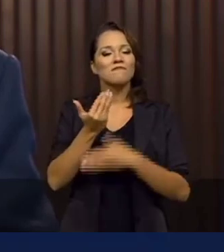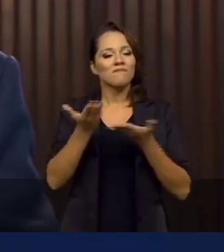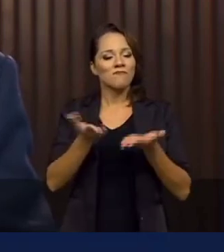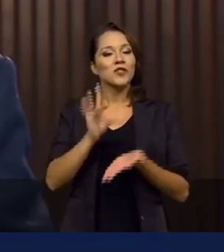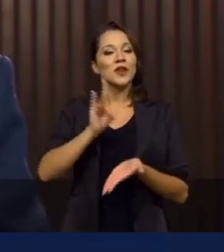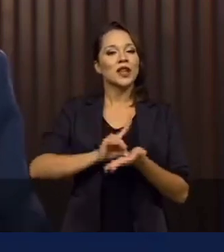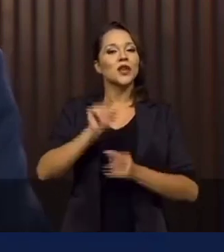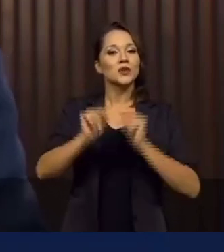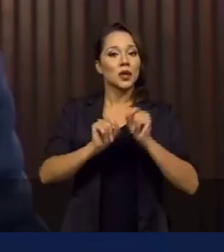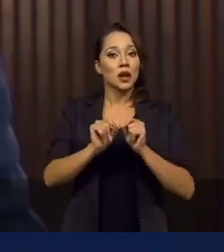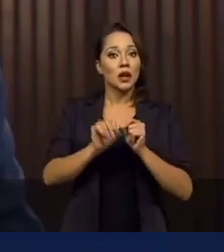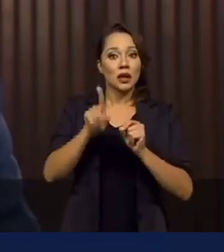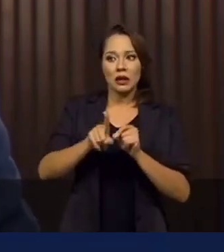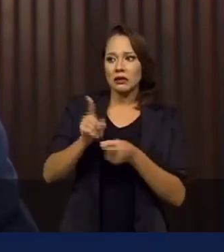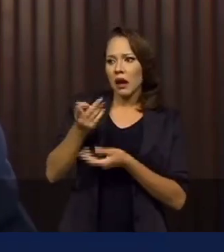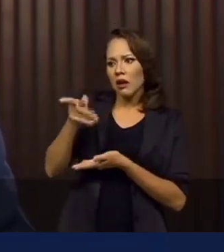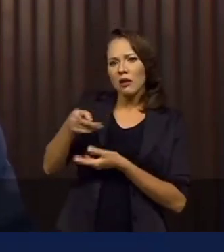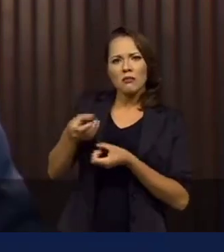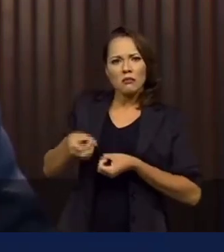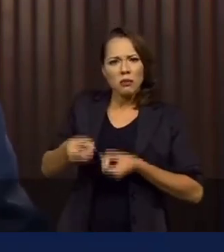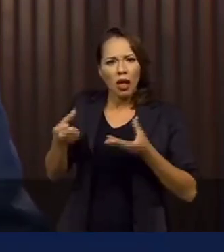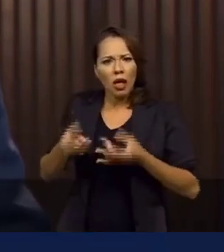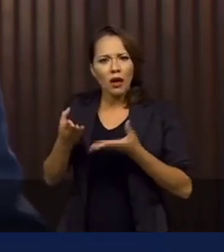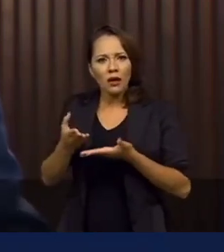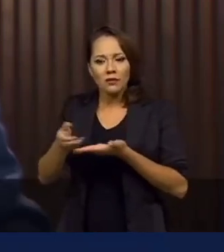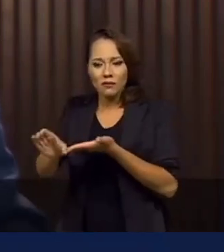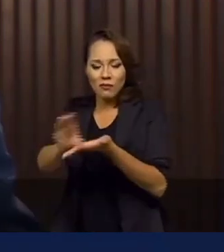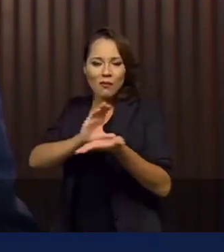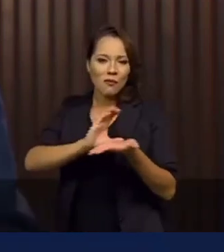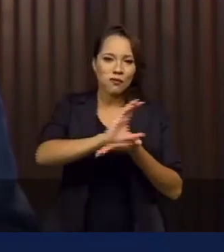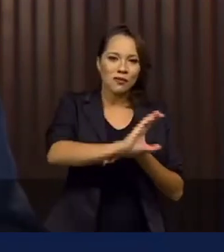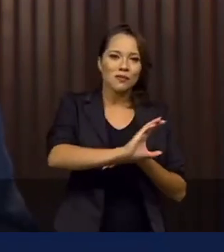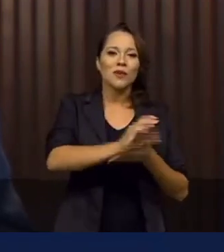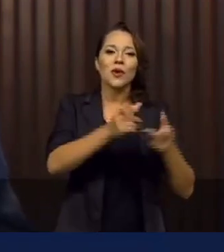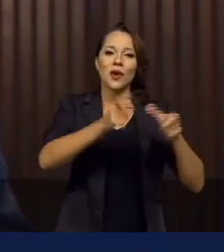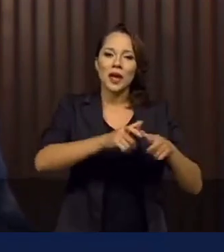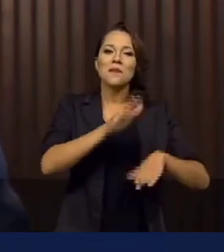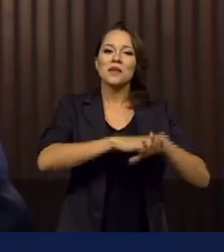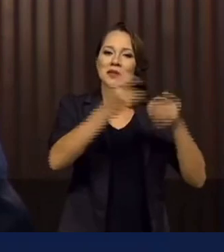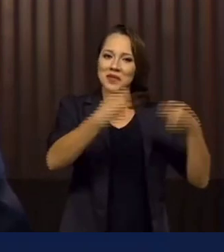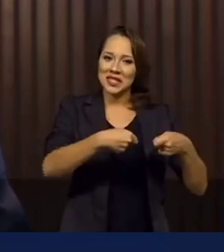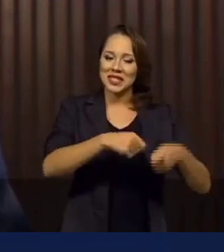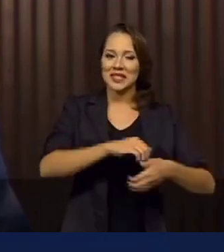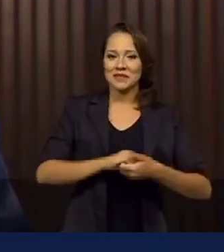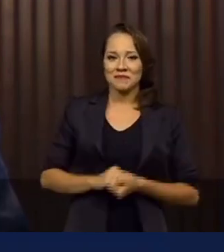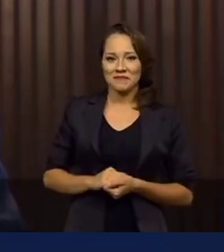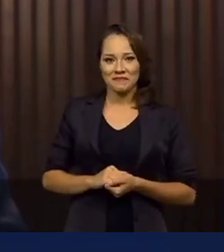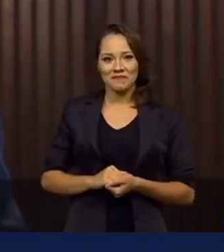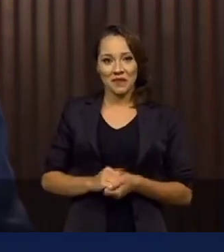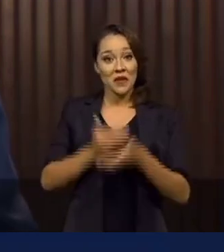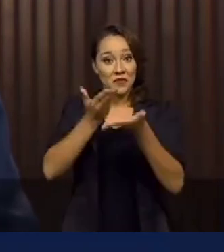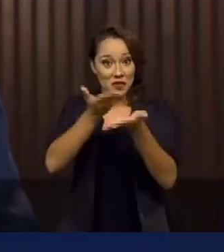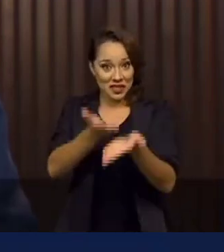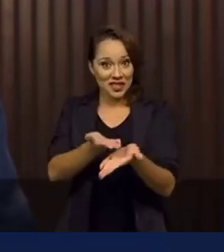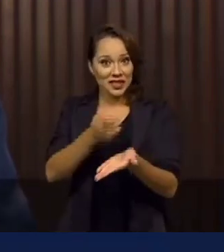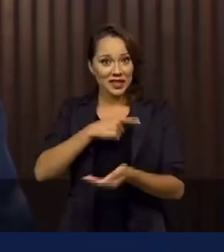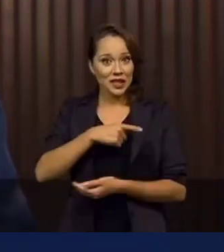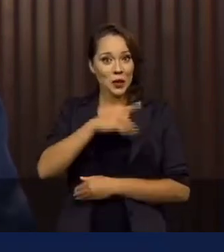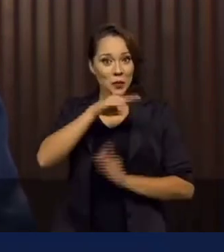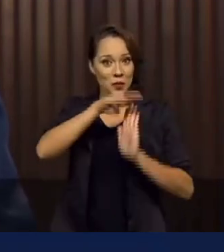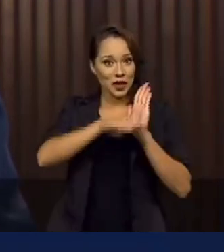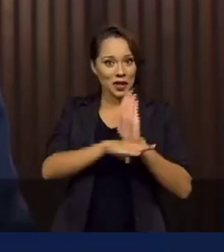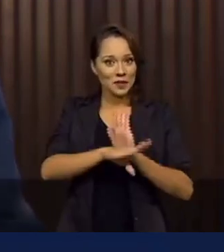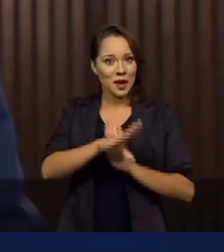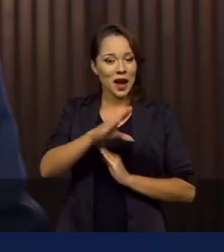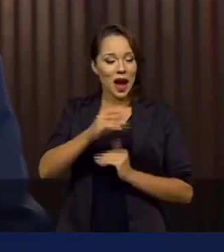fato que aquilo que está sobrando de um lado chegue à mesa de quem necessita. Você, que recebe o Auxílio Brasil,